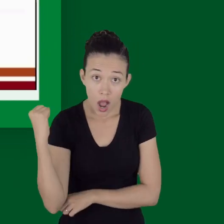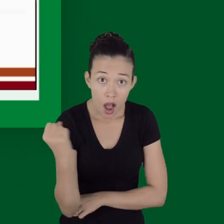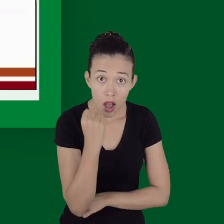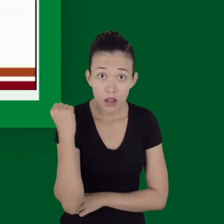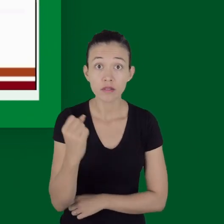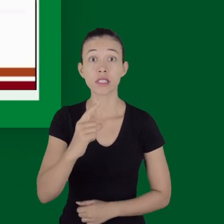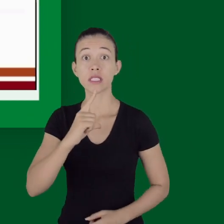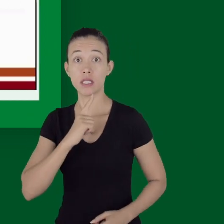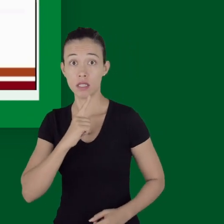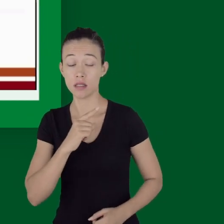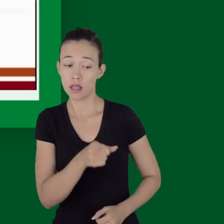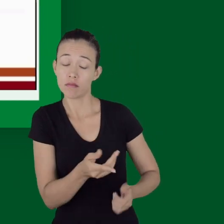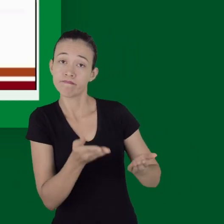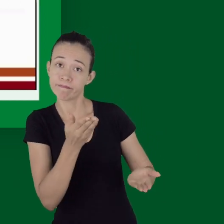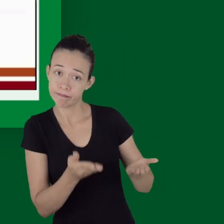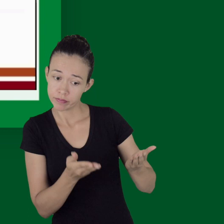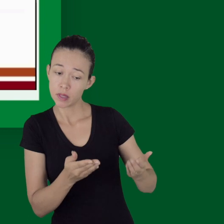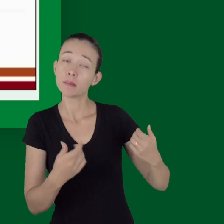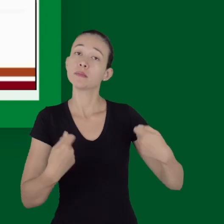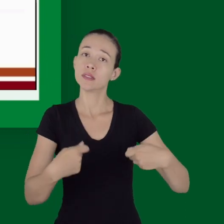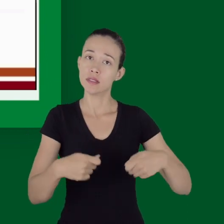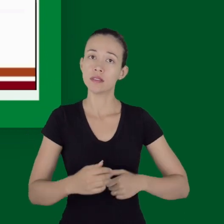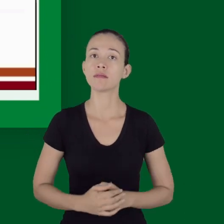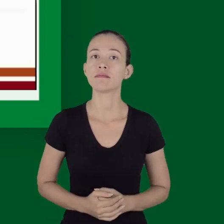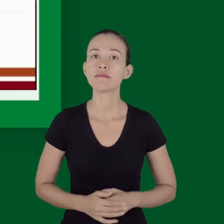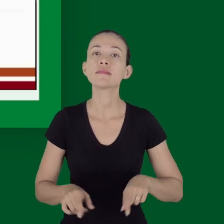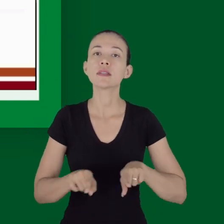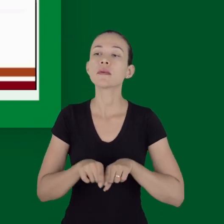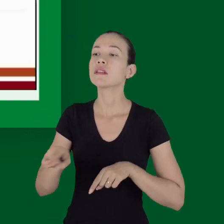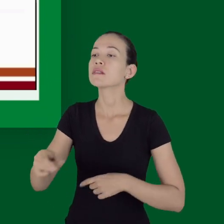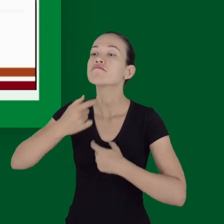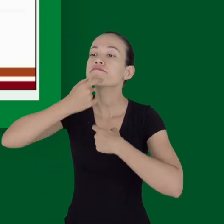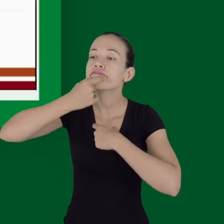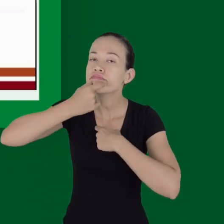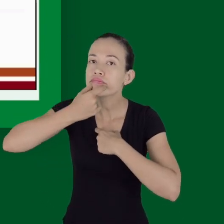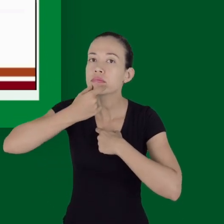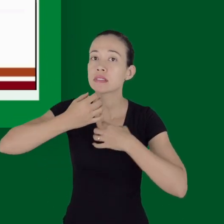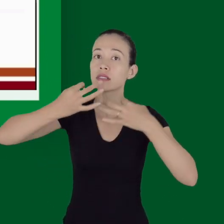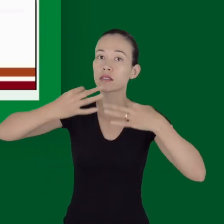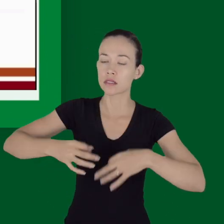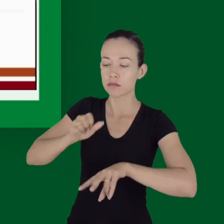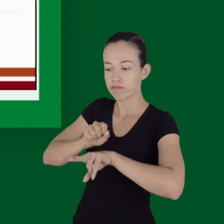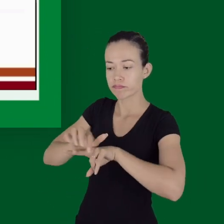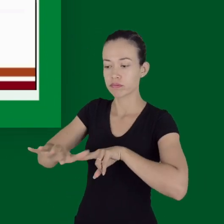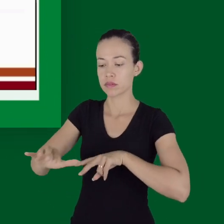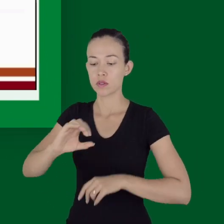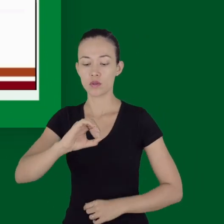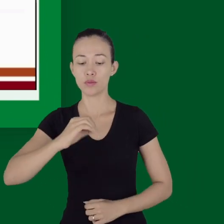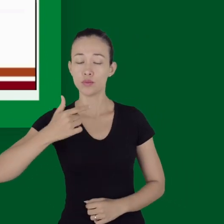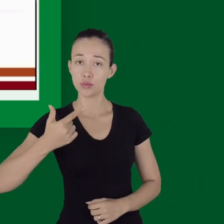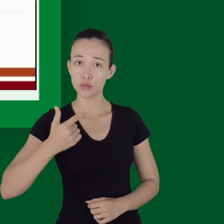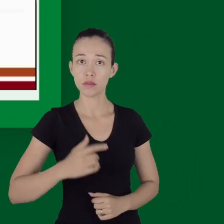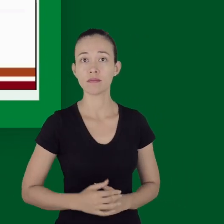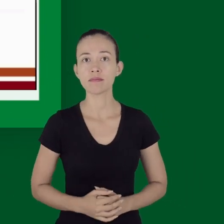externa grave. Segunda, garantir oxigenação. É a adequação de via aérea e de ventilação. Identificar qualquer